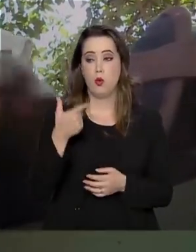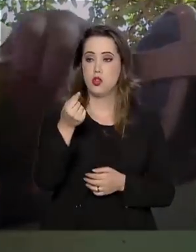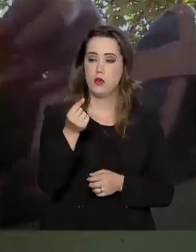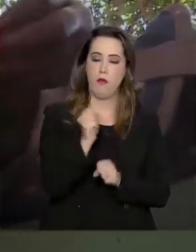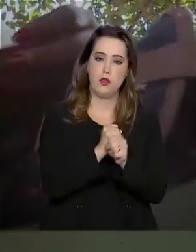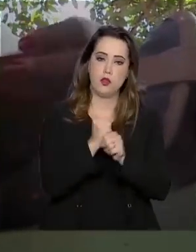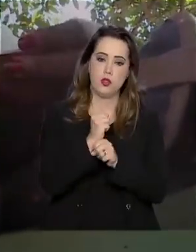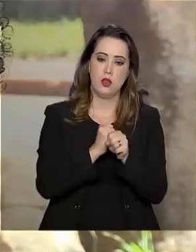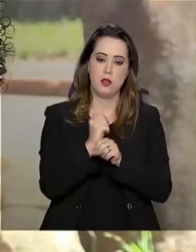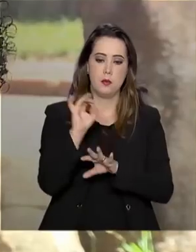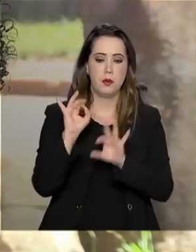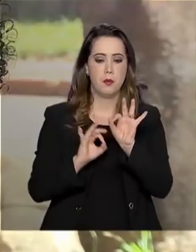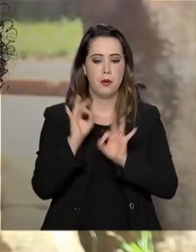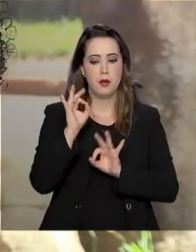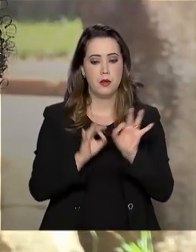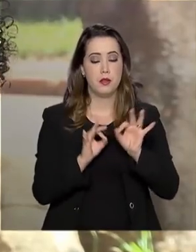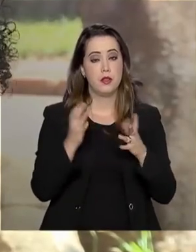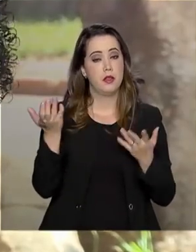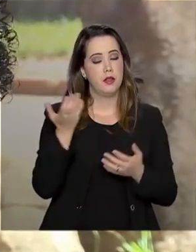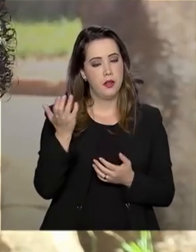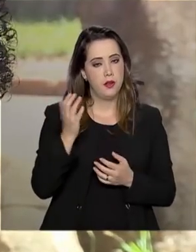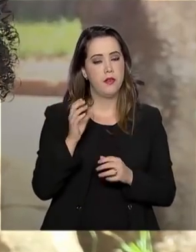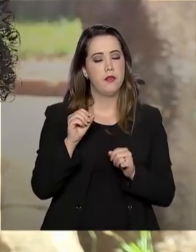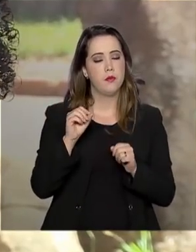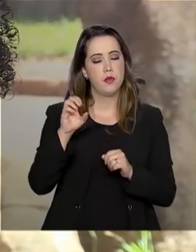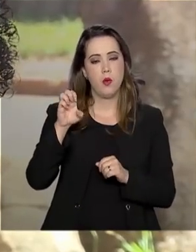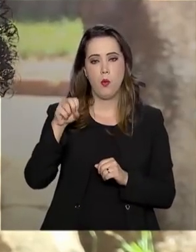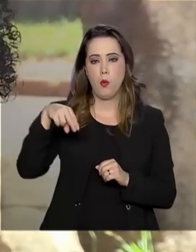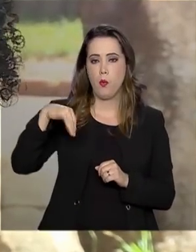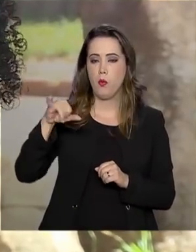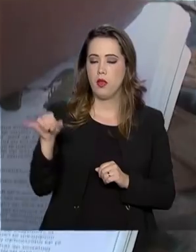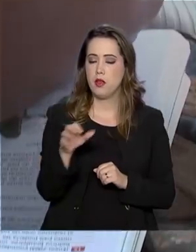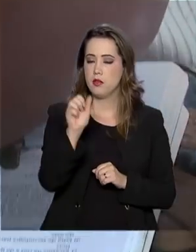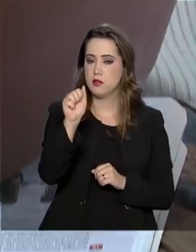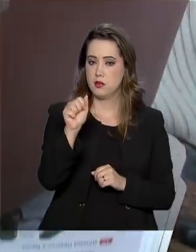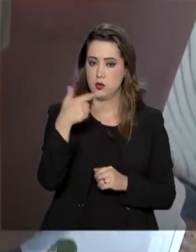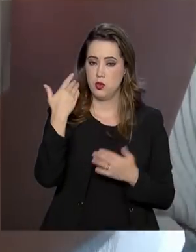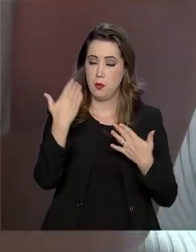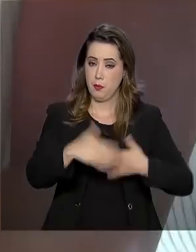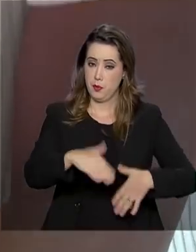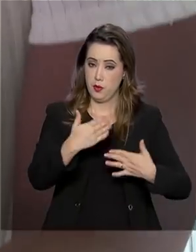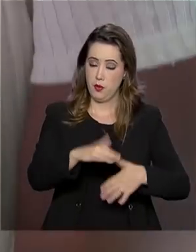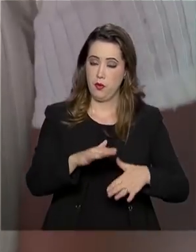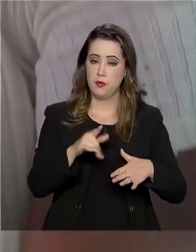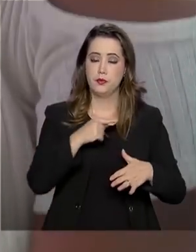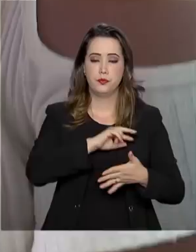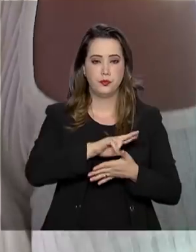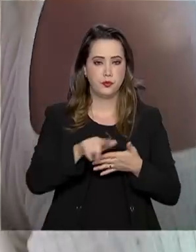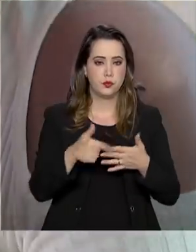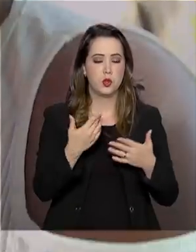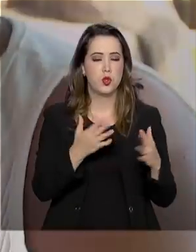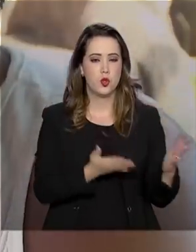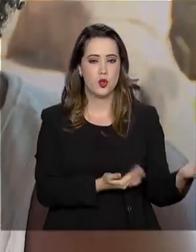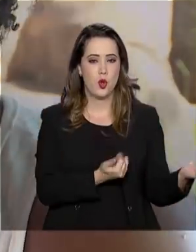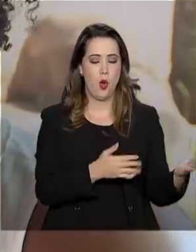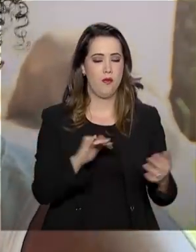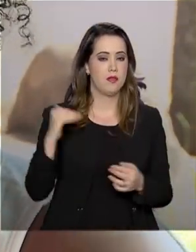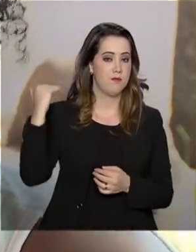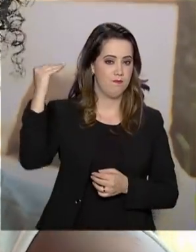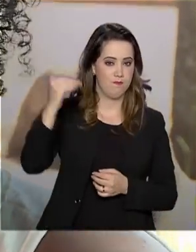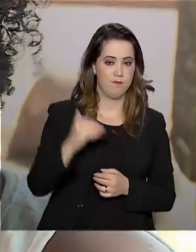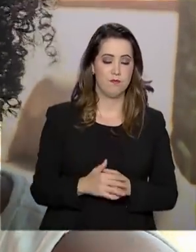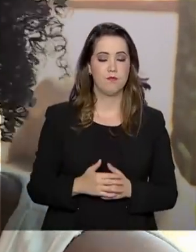anos, ela se prepara para fazer o exame nacional para certificação de competências de jovens e